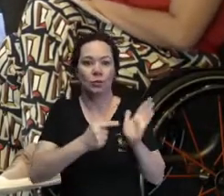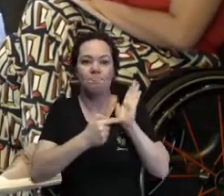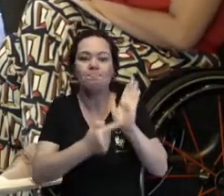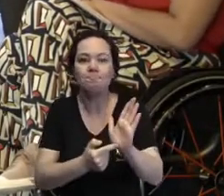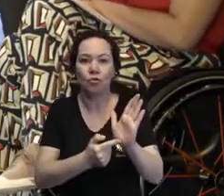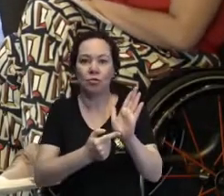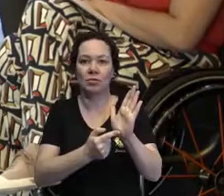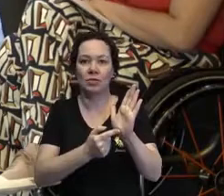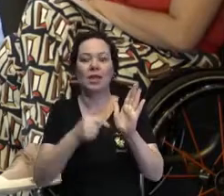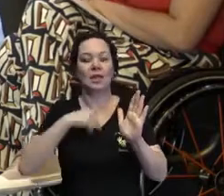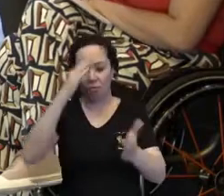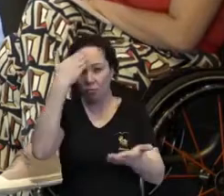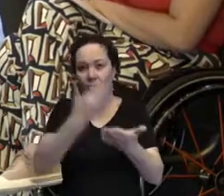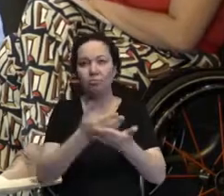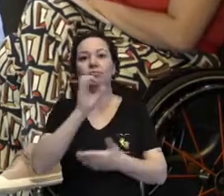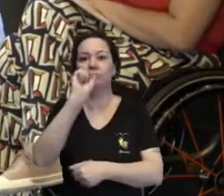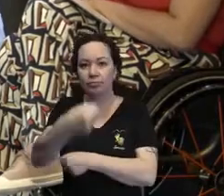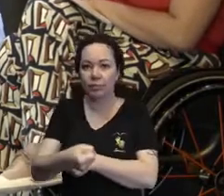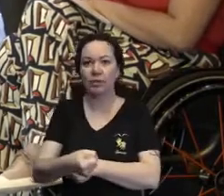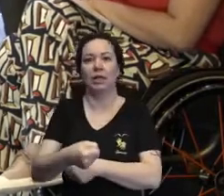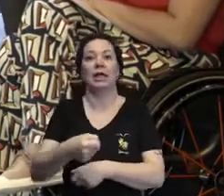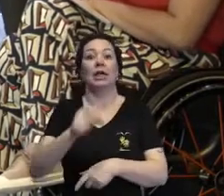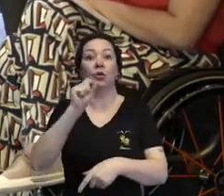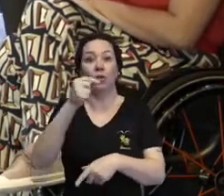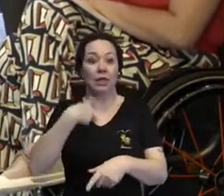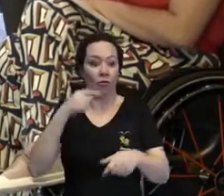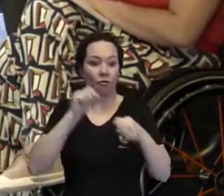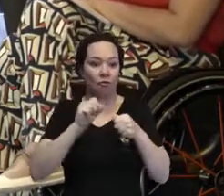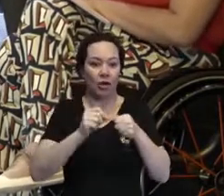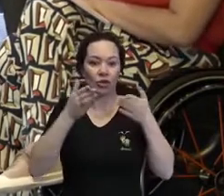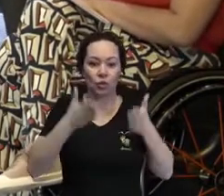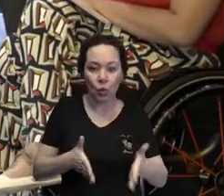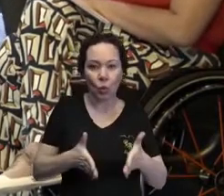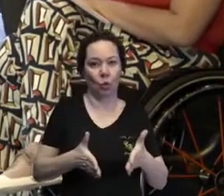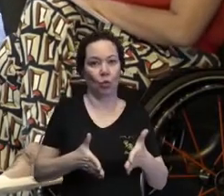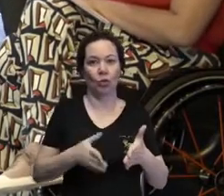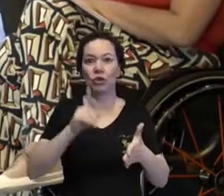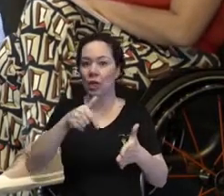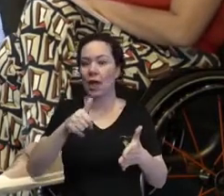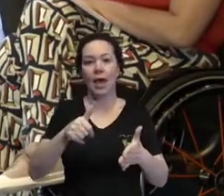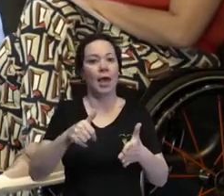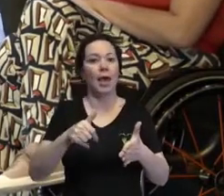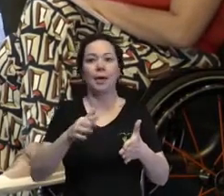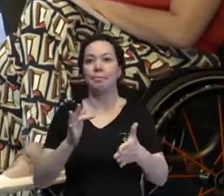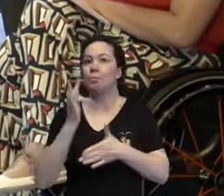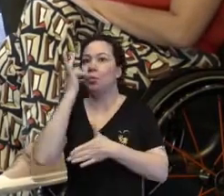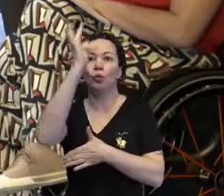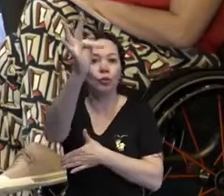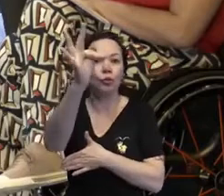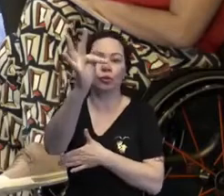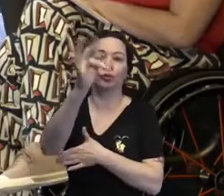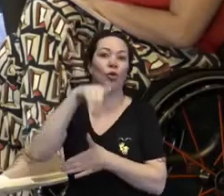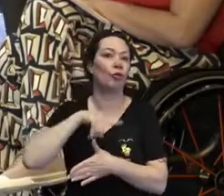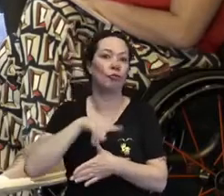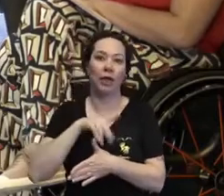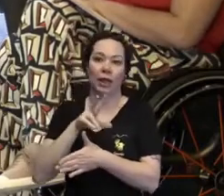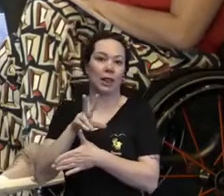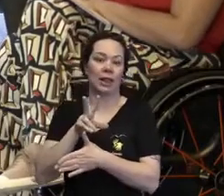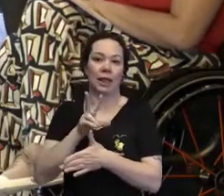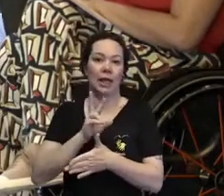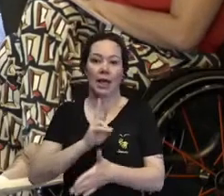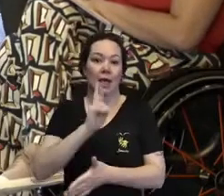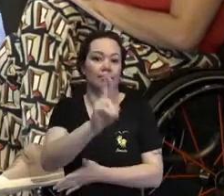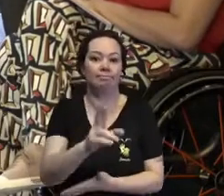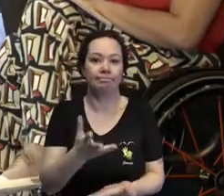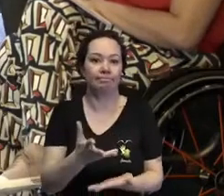particularmente acredito muito que o nosso legado é para gerações que vão vir. Mas a gente já tem a